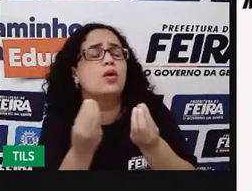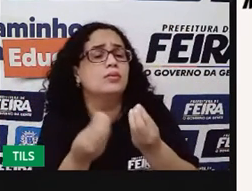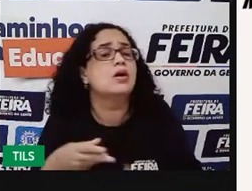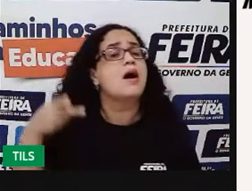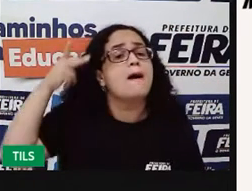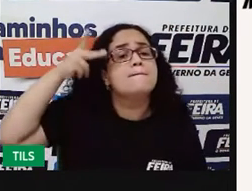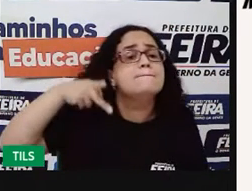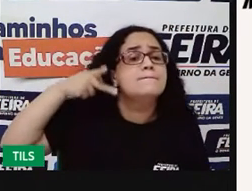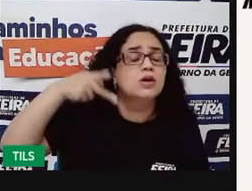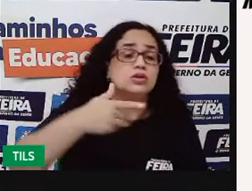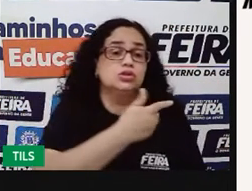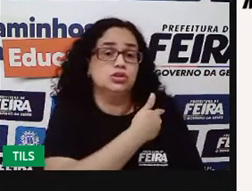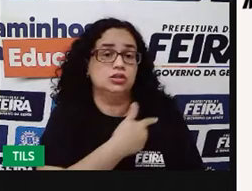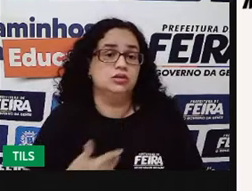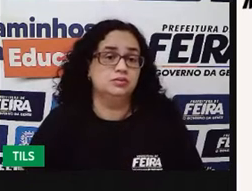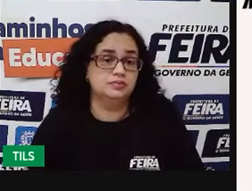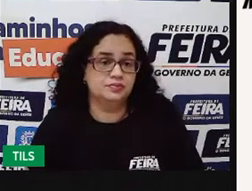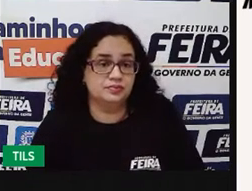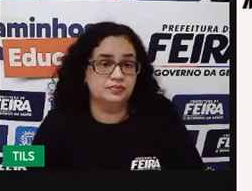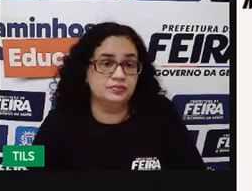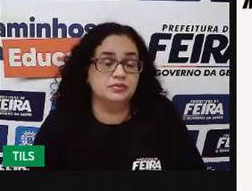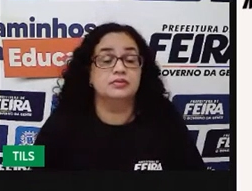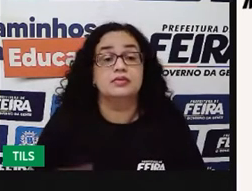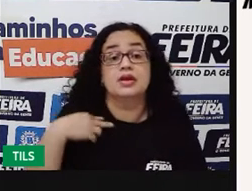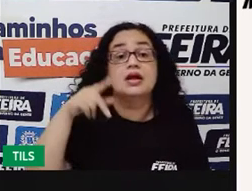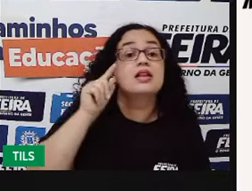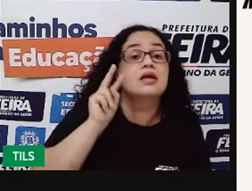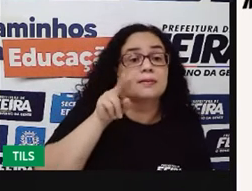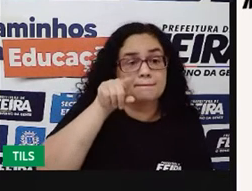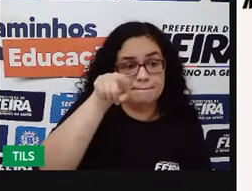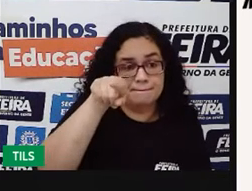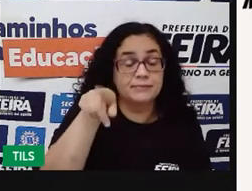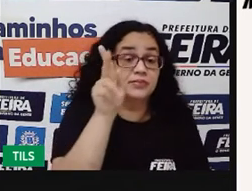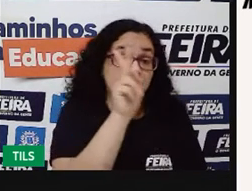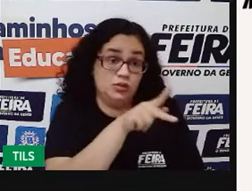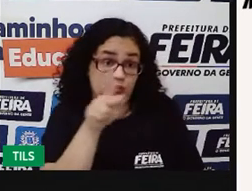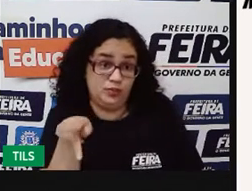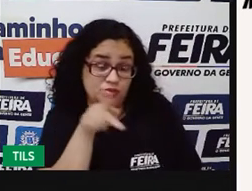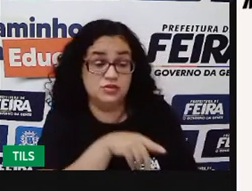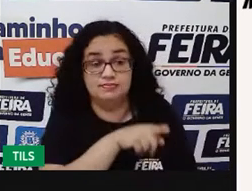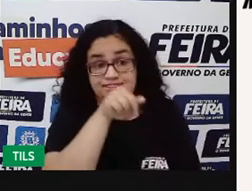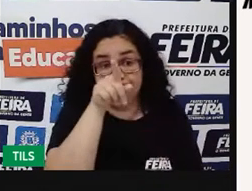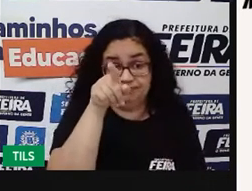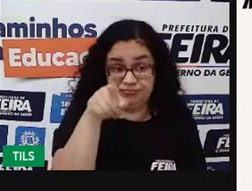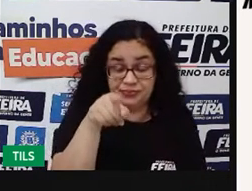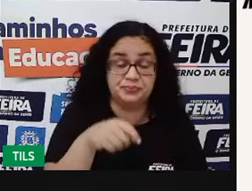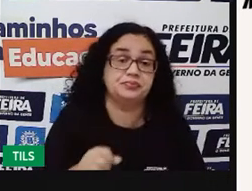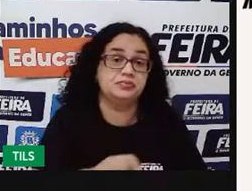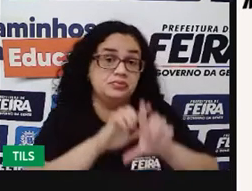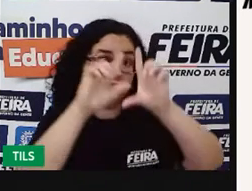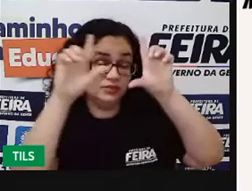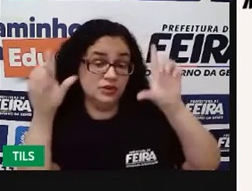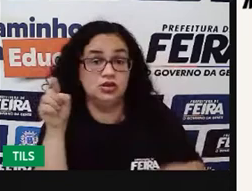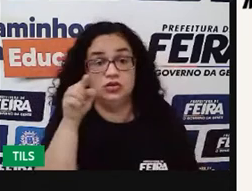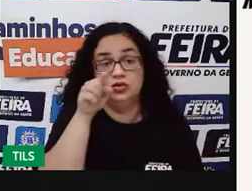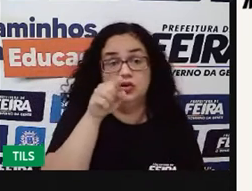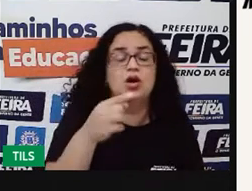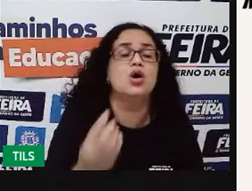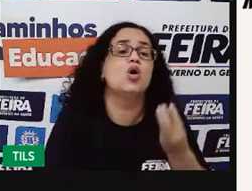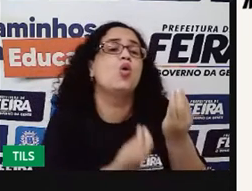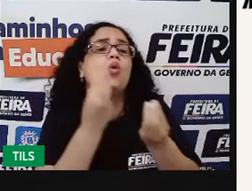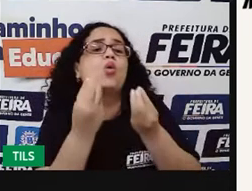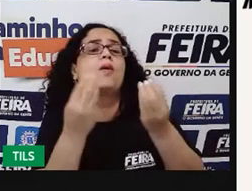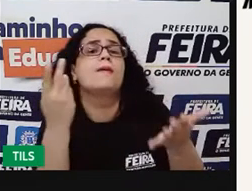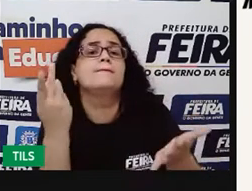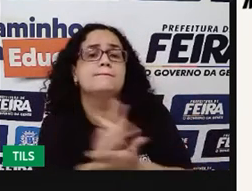políticas públicas, tá? E aí, a Pro trouxe, então, essas imagens aí mostrando para vocês como é que